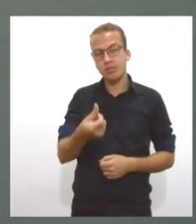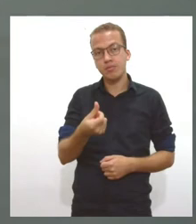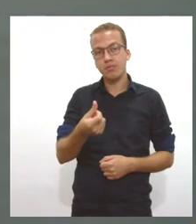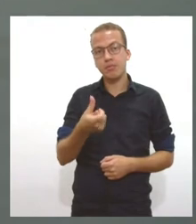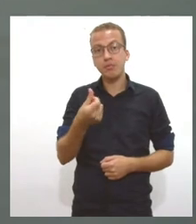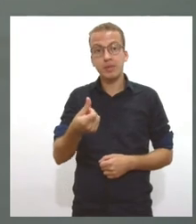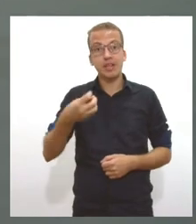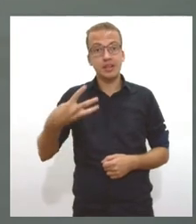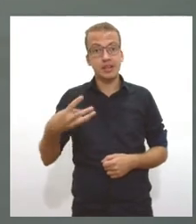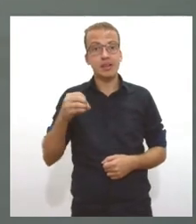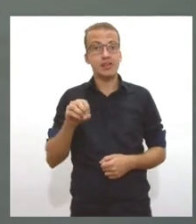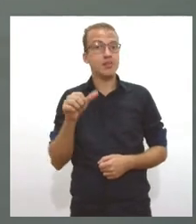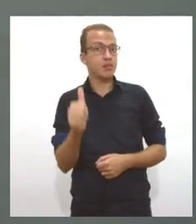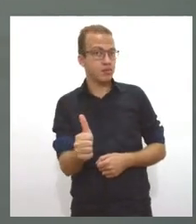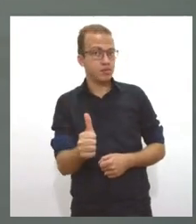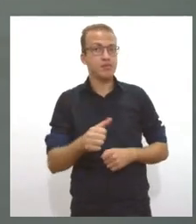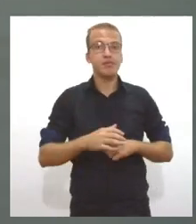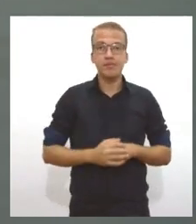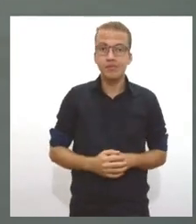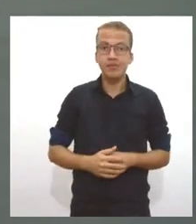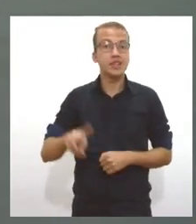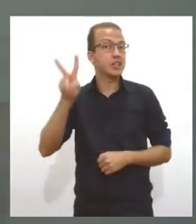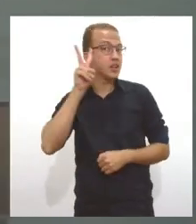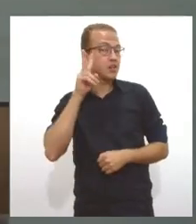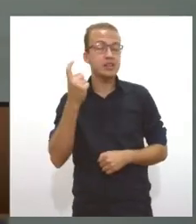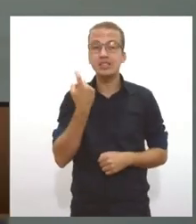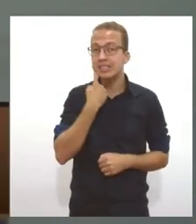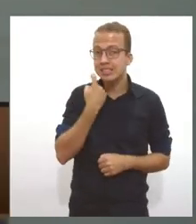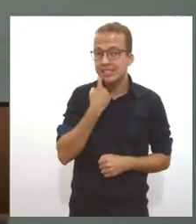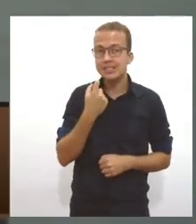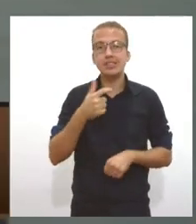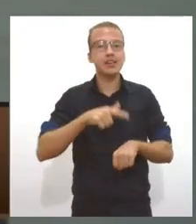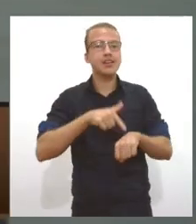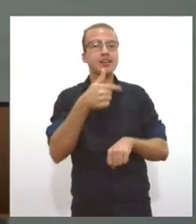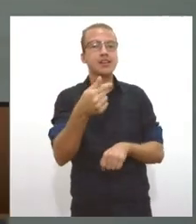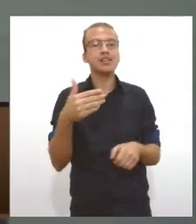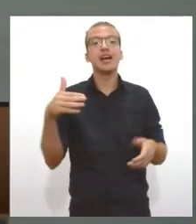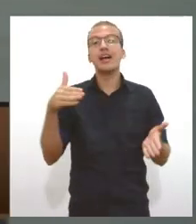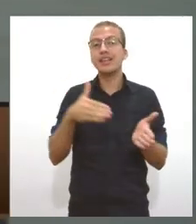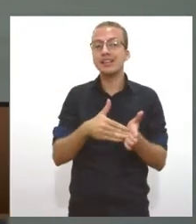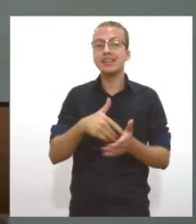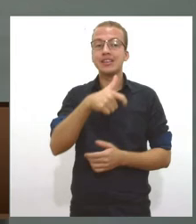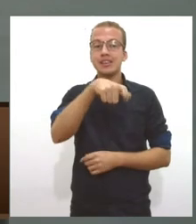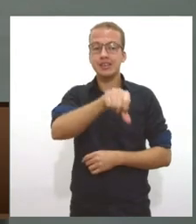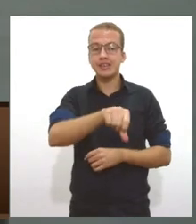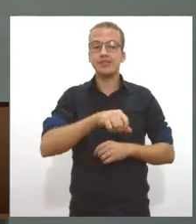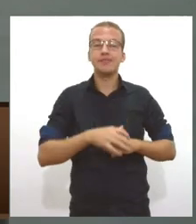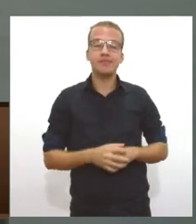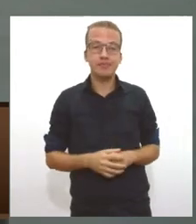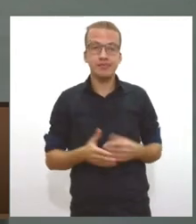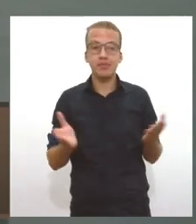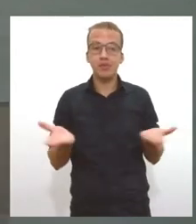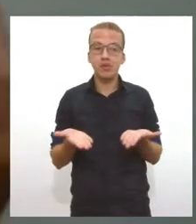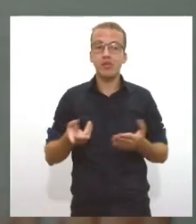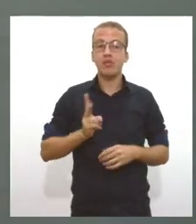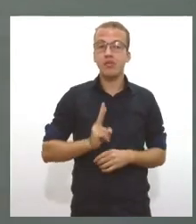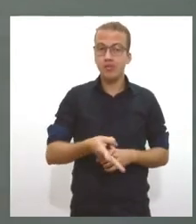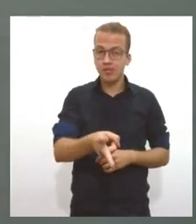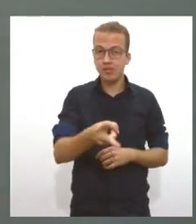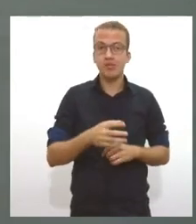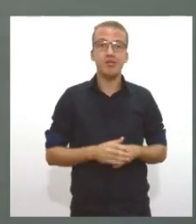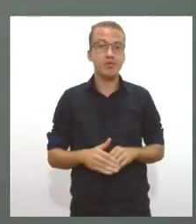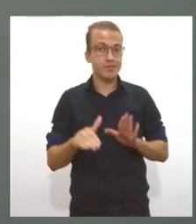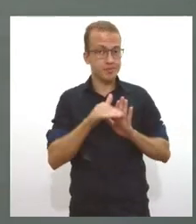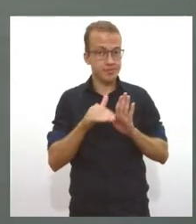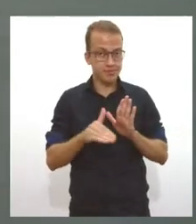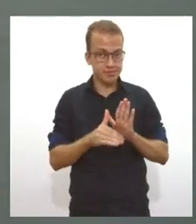de segunda a sexta-feira, das 7h às 19h. E olha, dando continuidade à agenda parlamentar, como eu disse agora